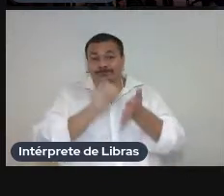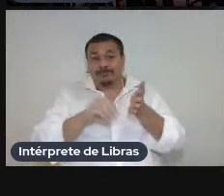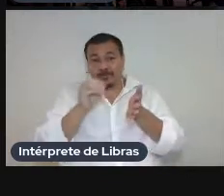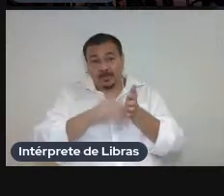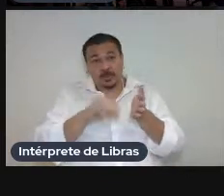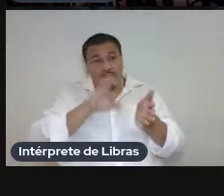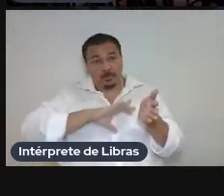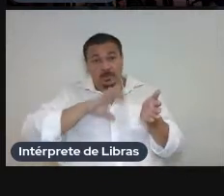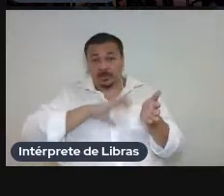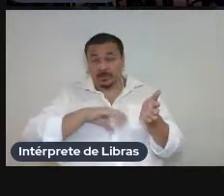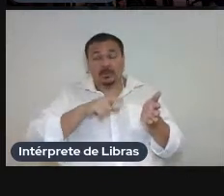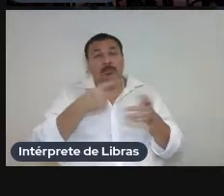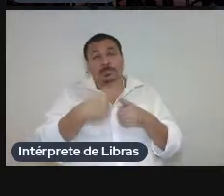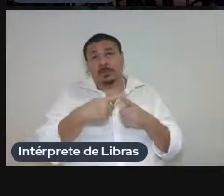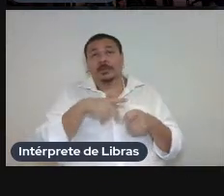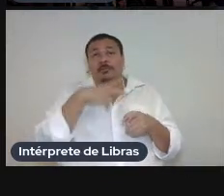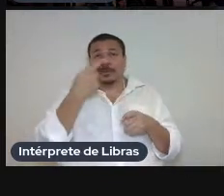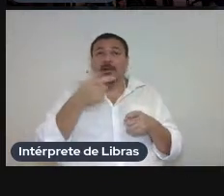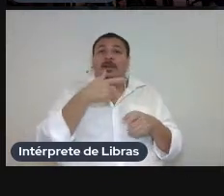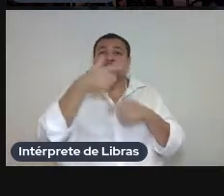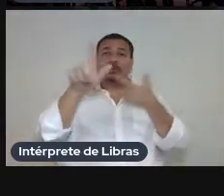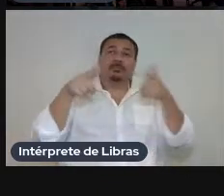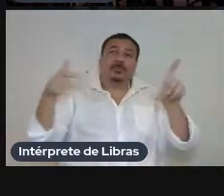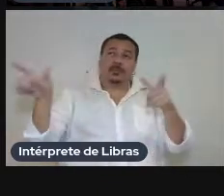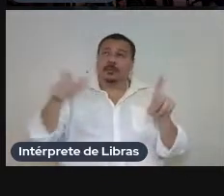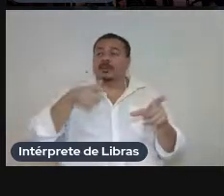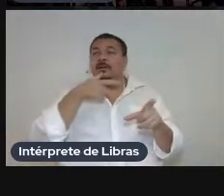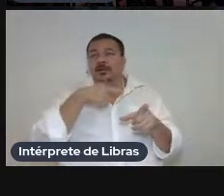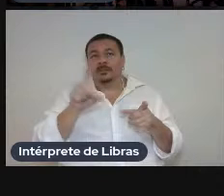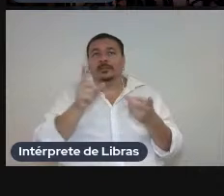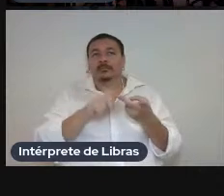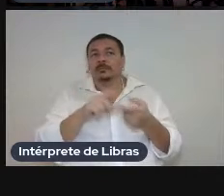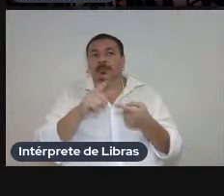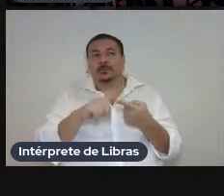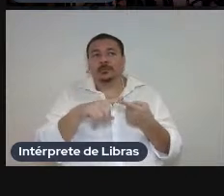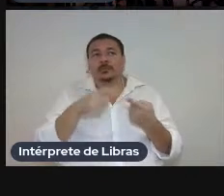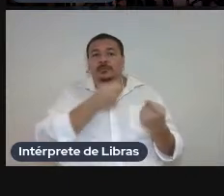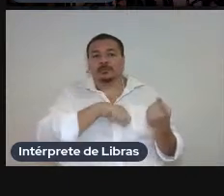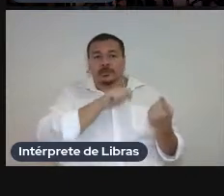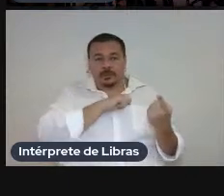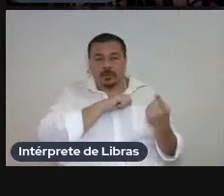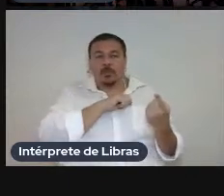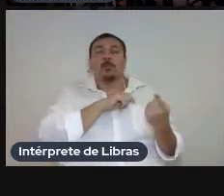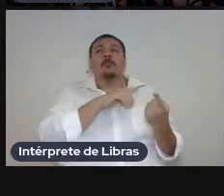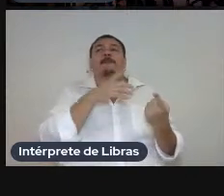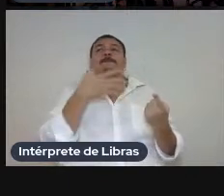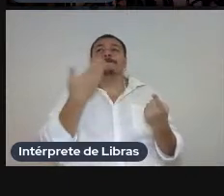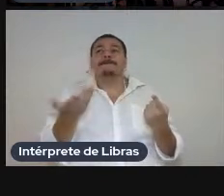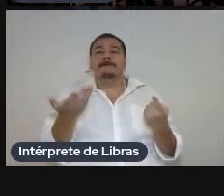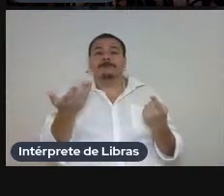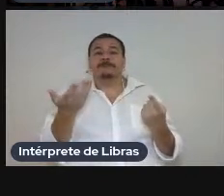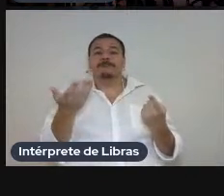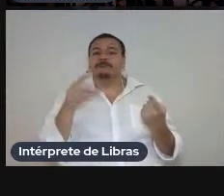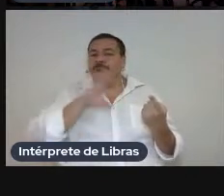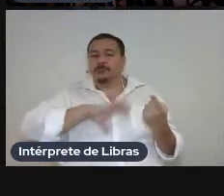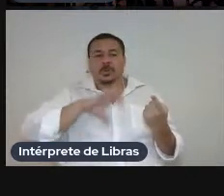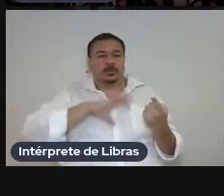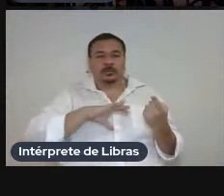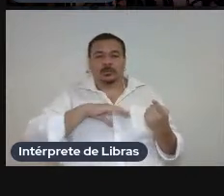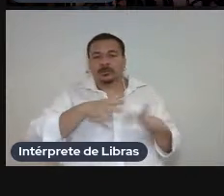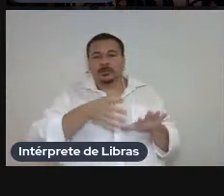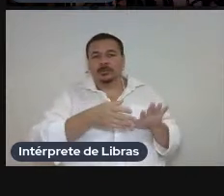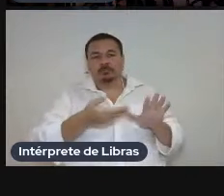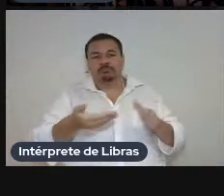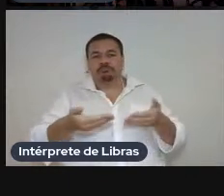porque ele menciona outras línguas inclusive no espanhol mas o português fica de